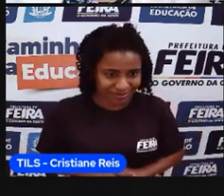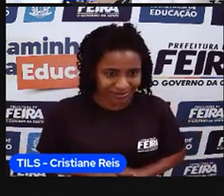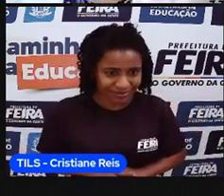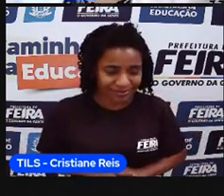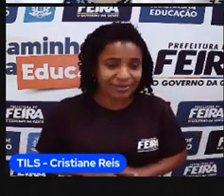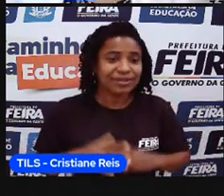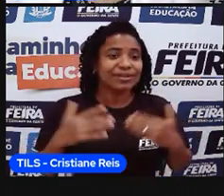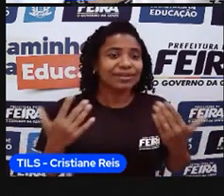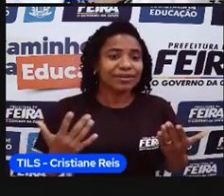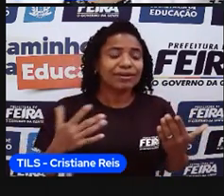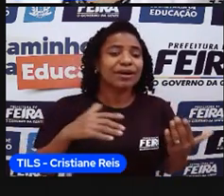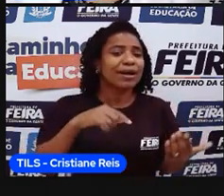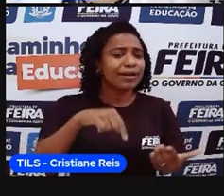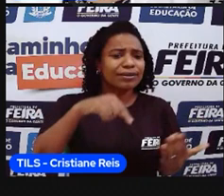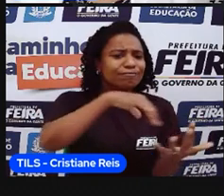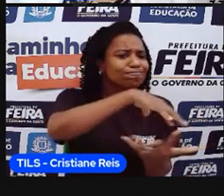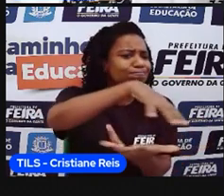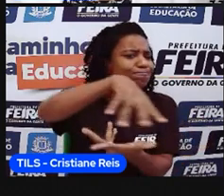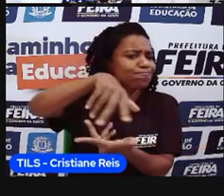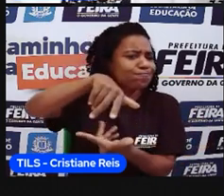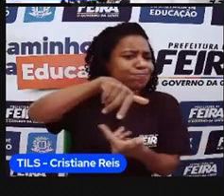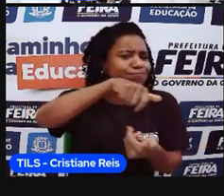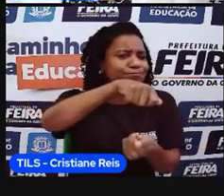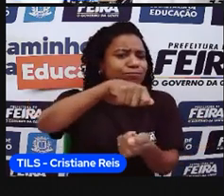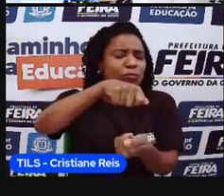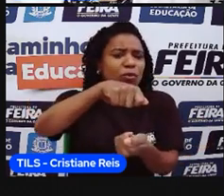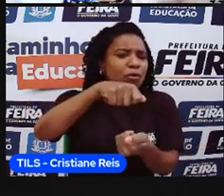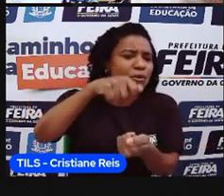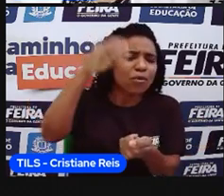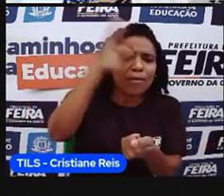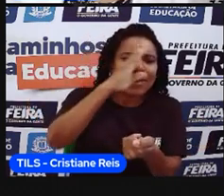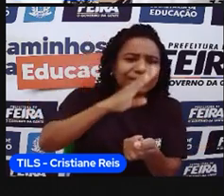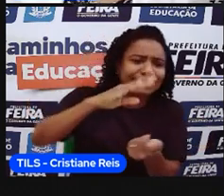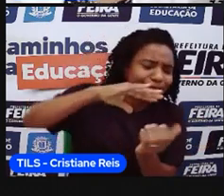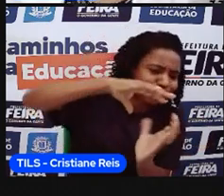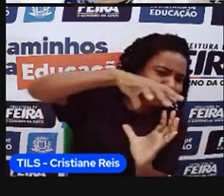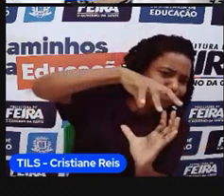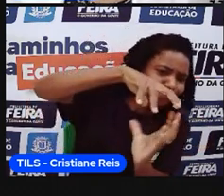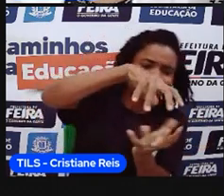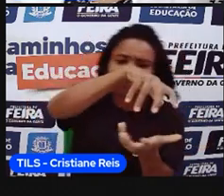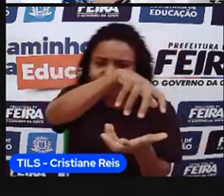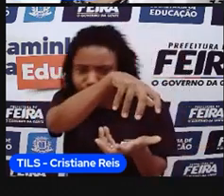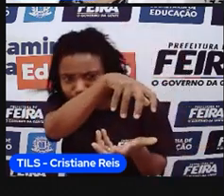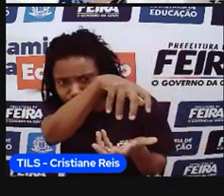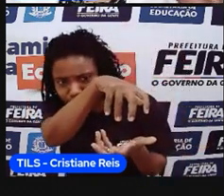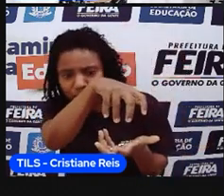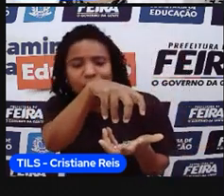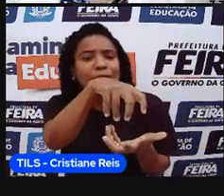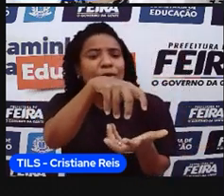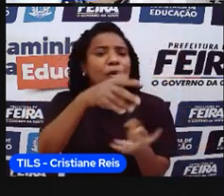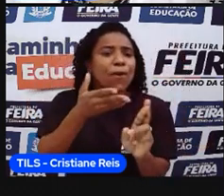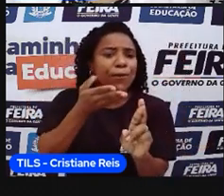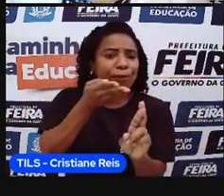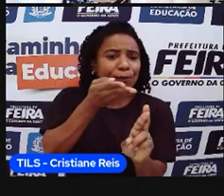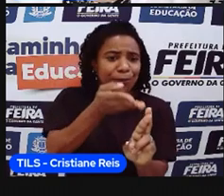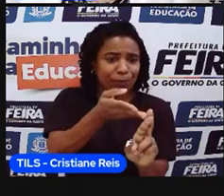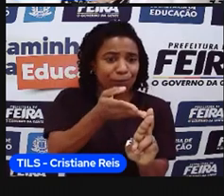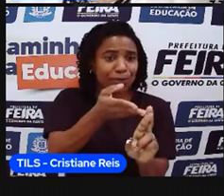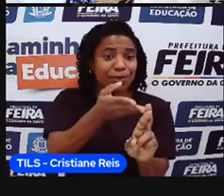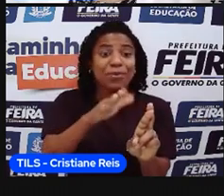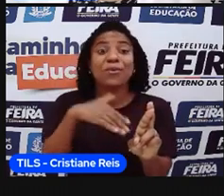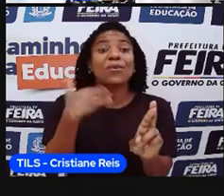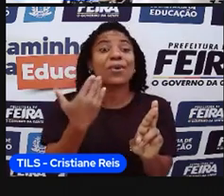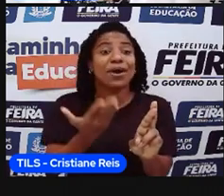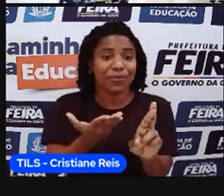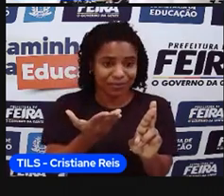no mundo? Em que lugar nós estamos no planeta? Qual é o nosso ponto de referência? É o tema, né, da aula